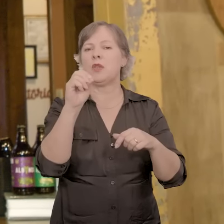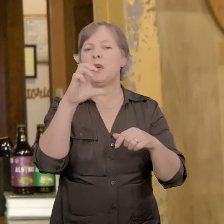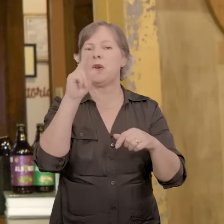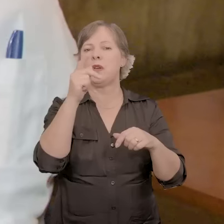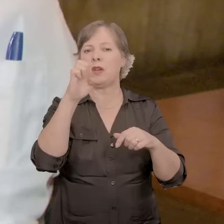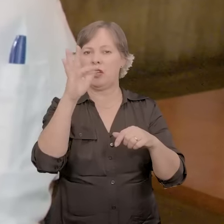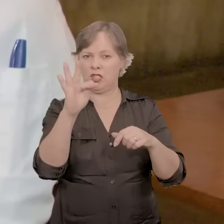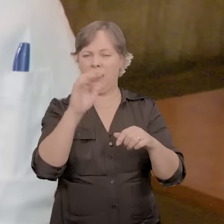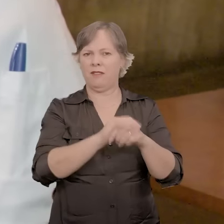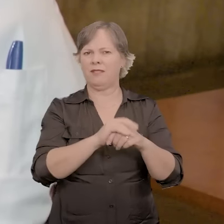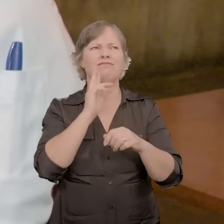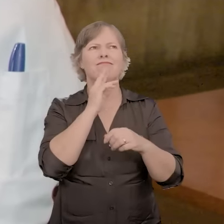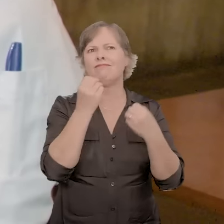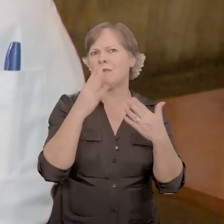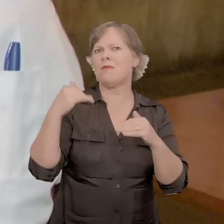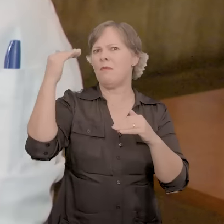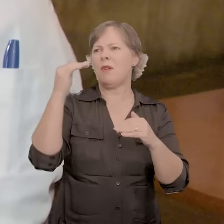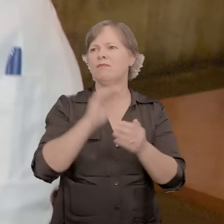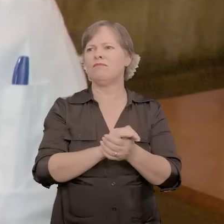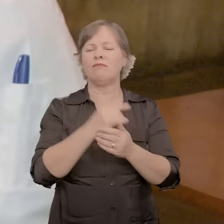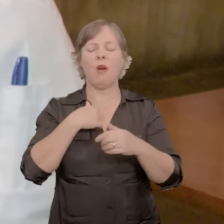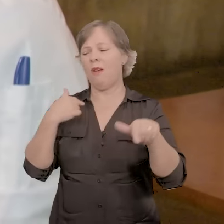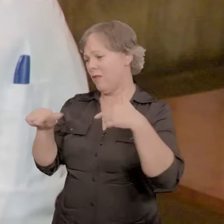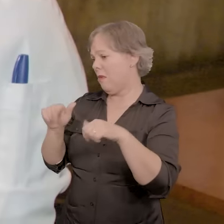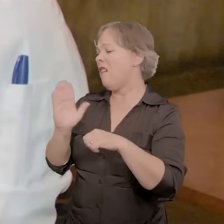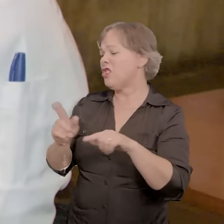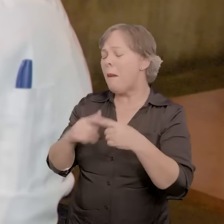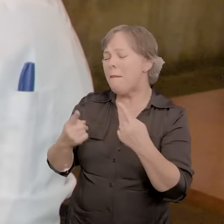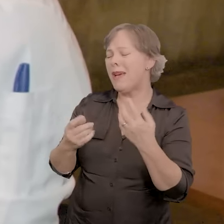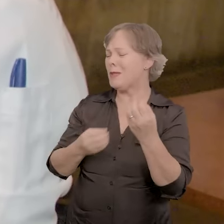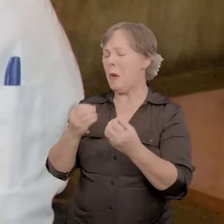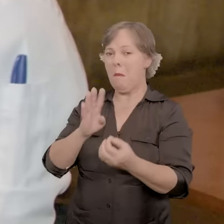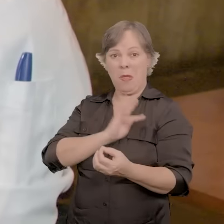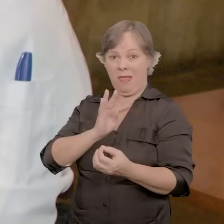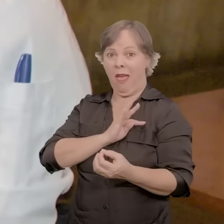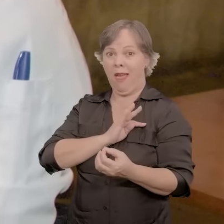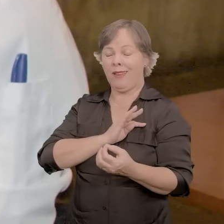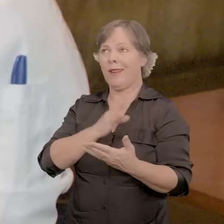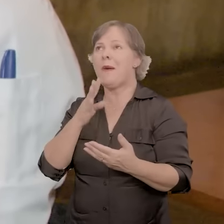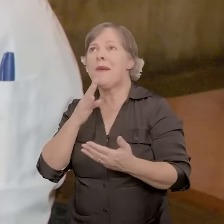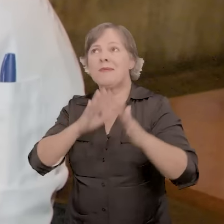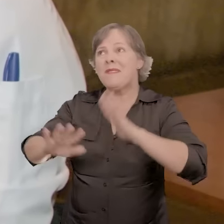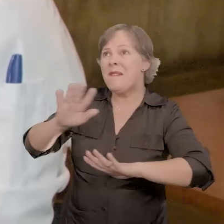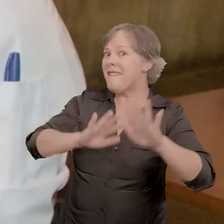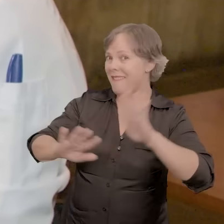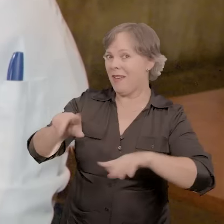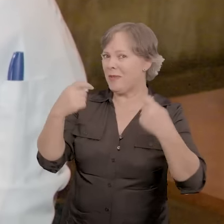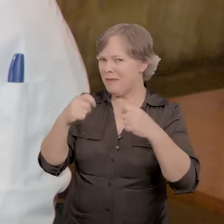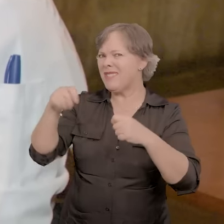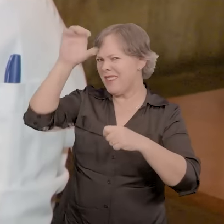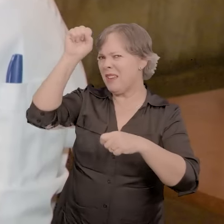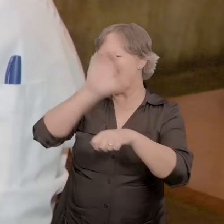na cidade. Eu trabalhava já nessa área, mas assim, não tinha as técnicas, não tinha o cuidado, né, que a gente